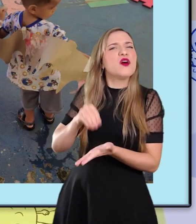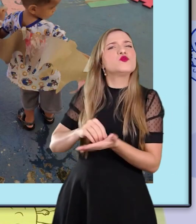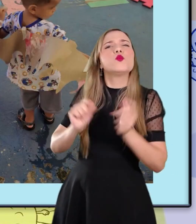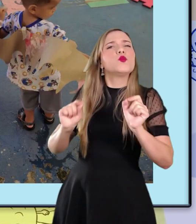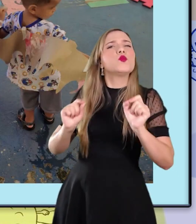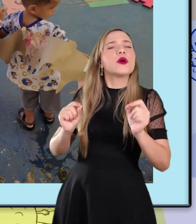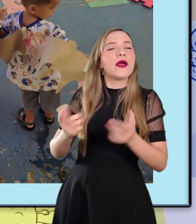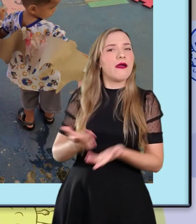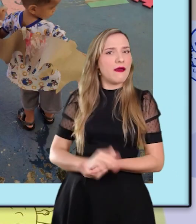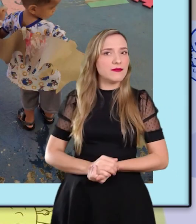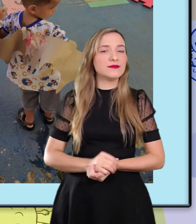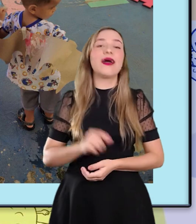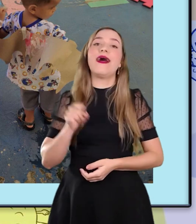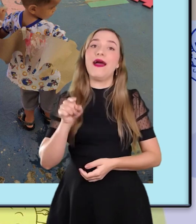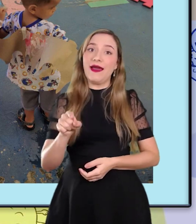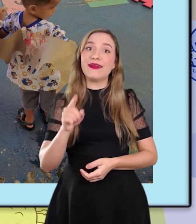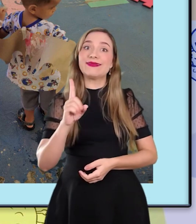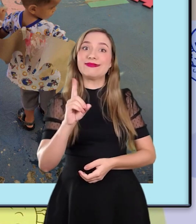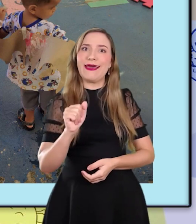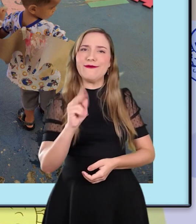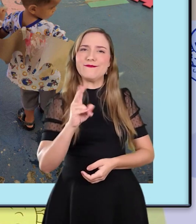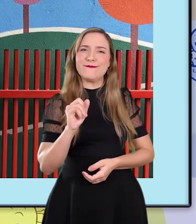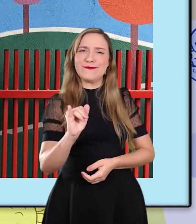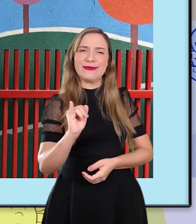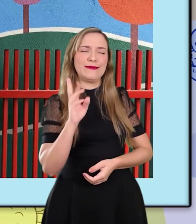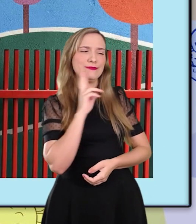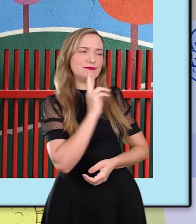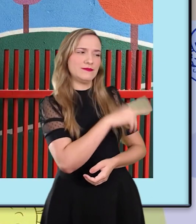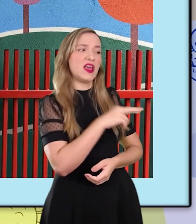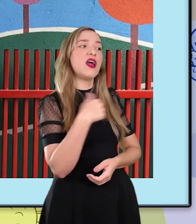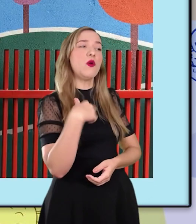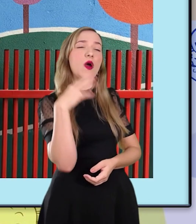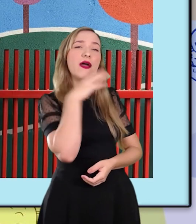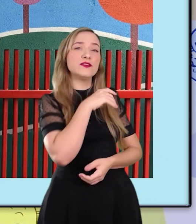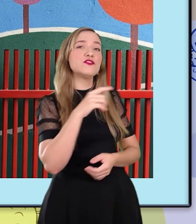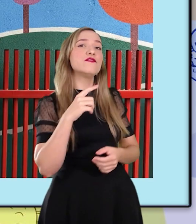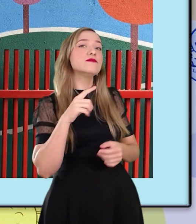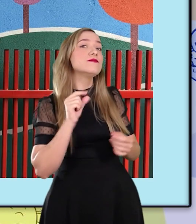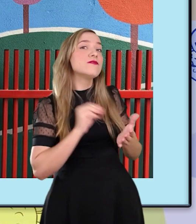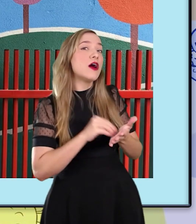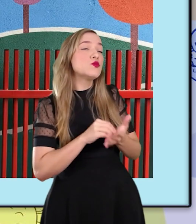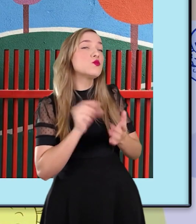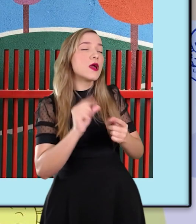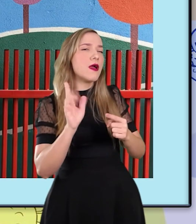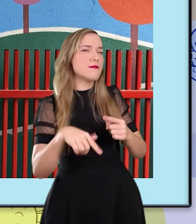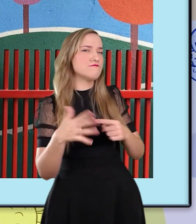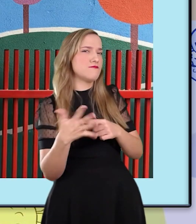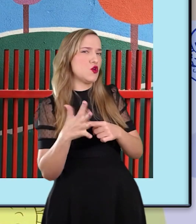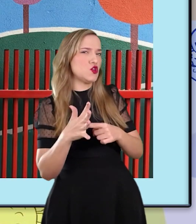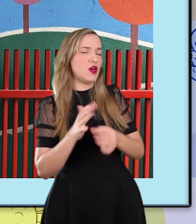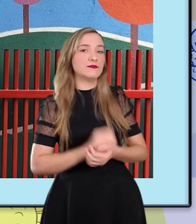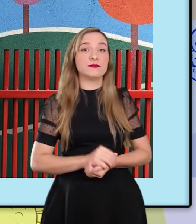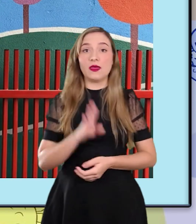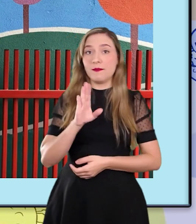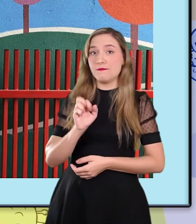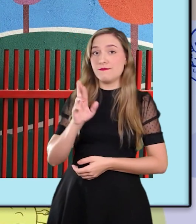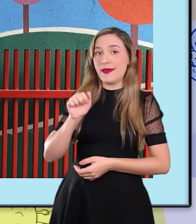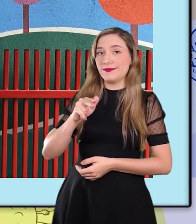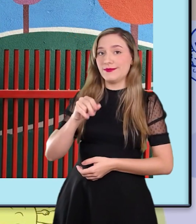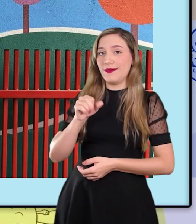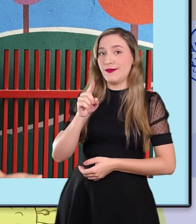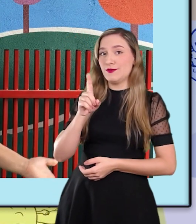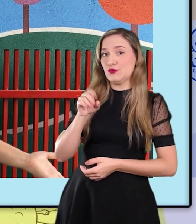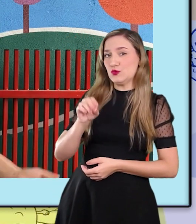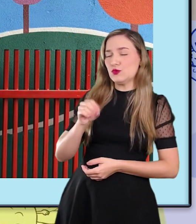coisa? Ah, então Davi logo disse. Eu acho que falta o motor, professora. E Bernardo